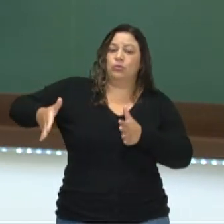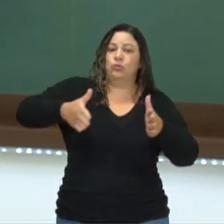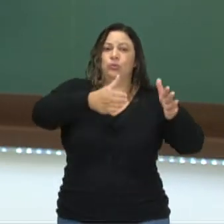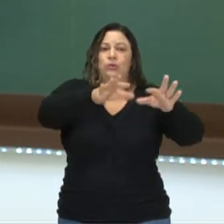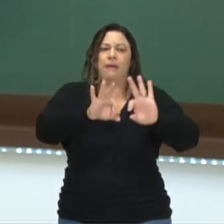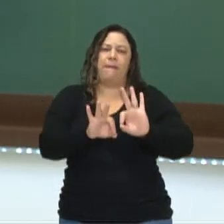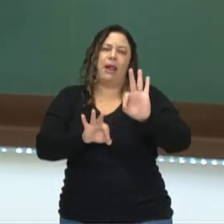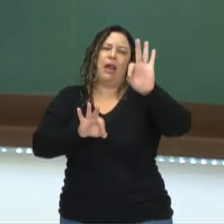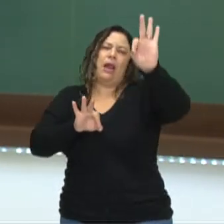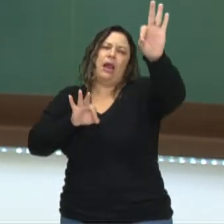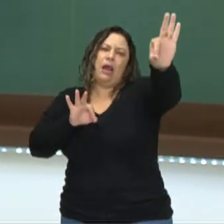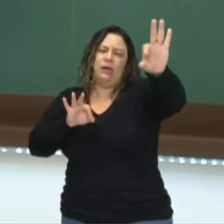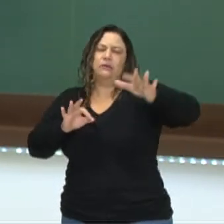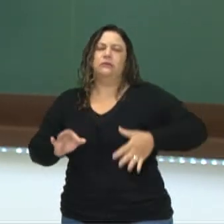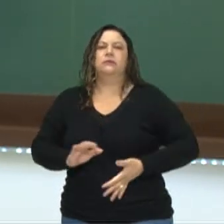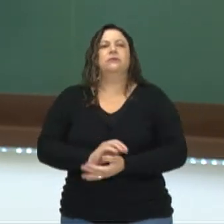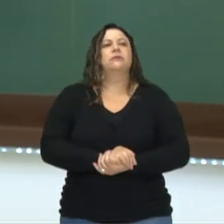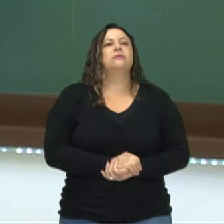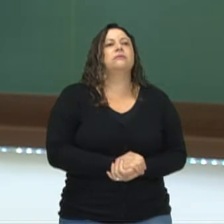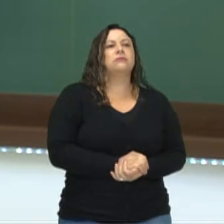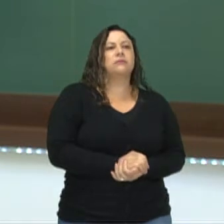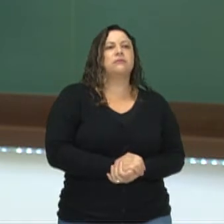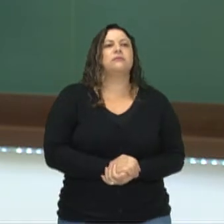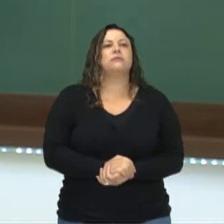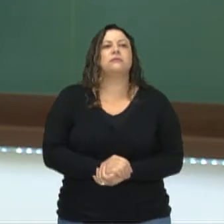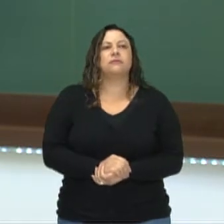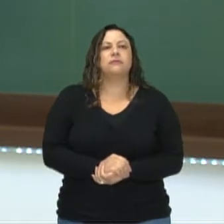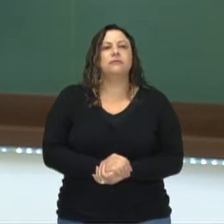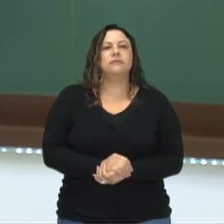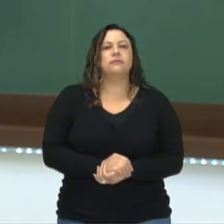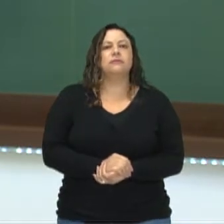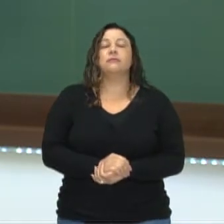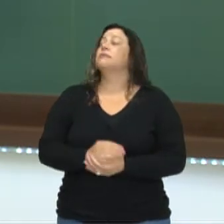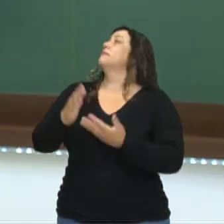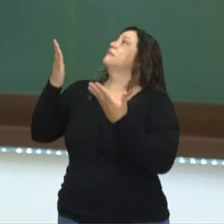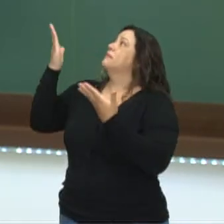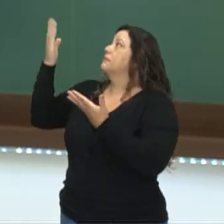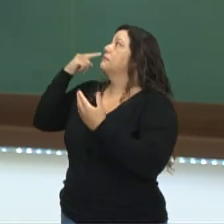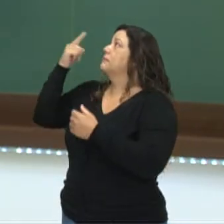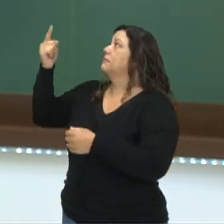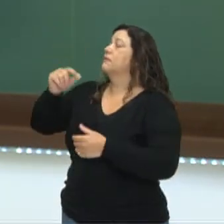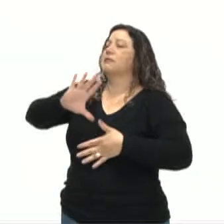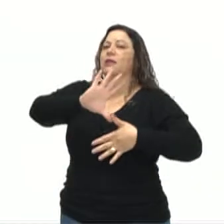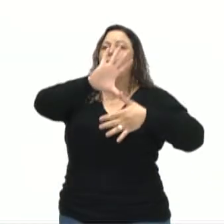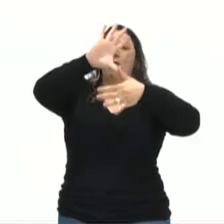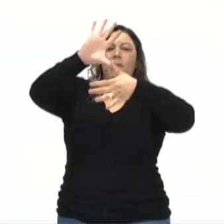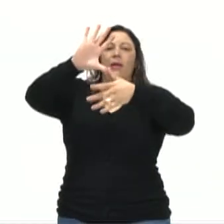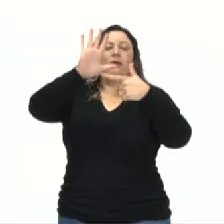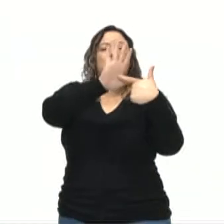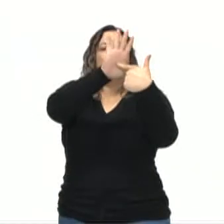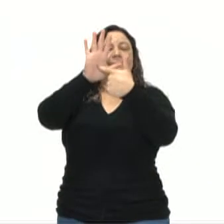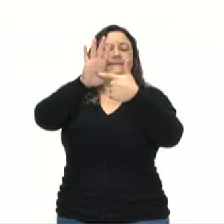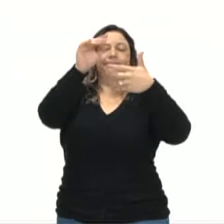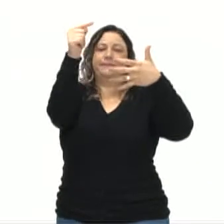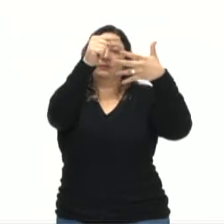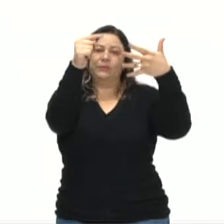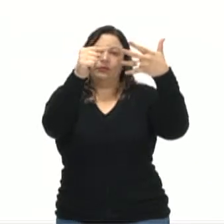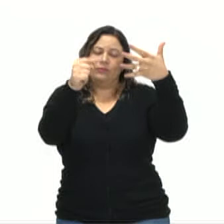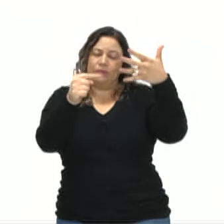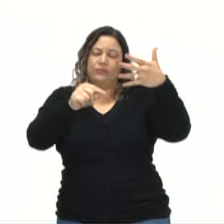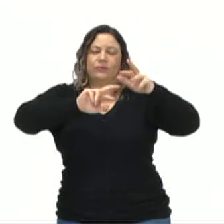longo, né? Numa expedição tão longa. E aqui nós temos um mapa que mostra diversas